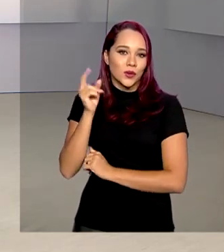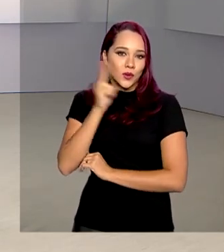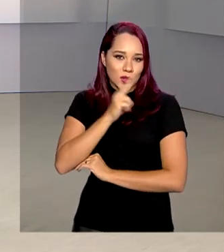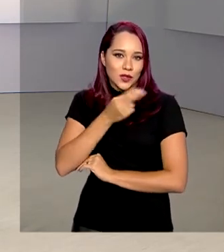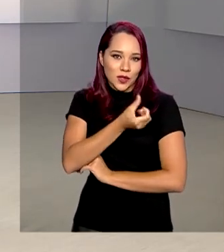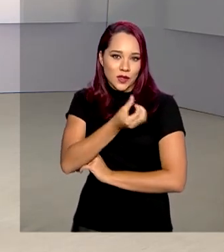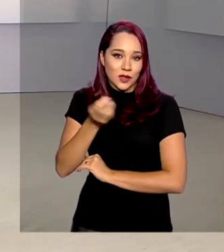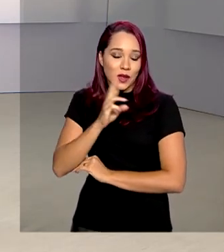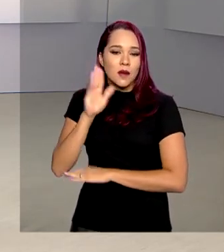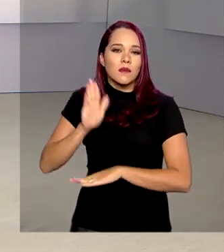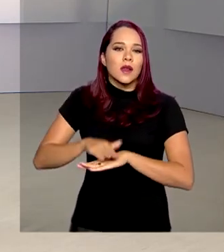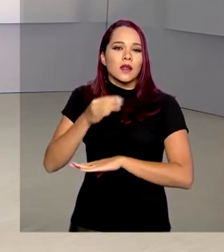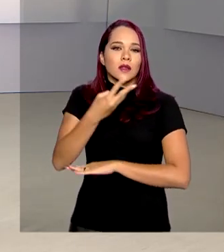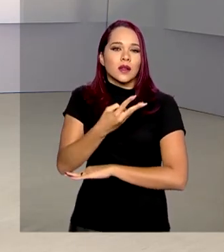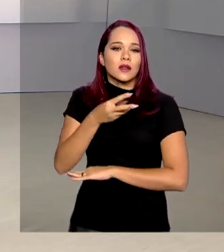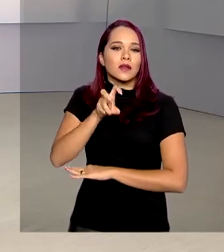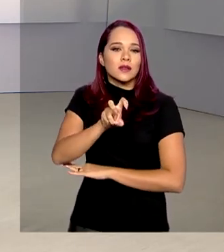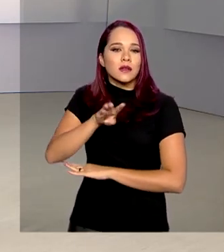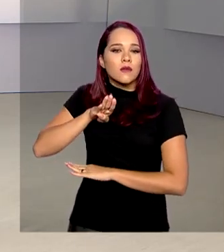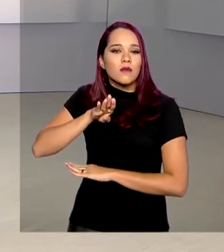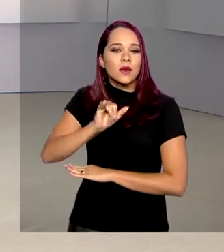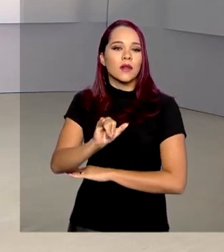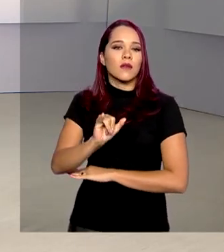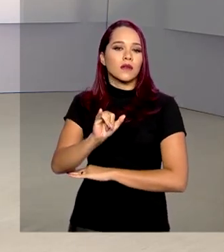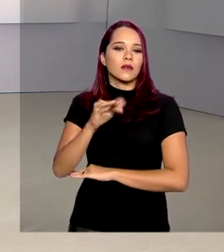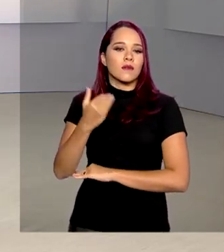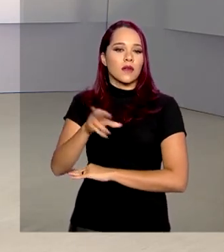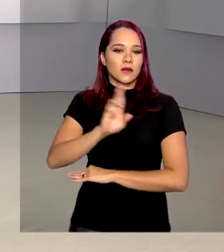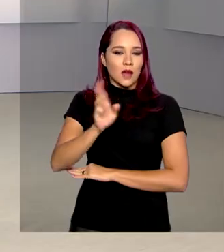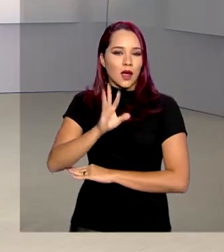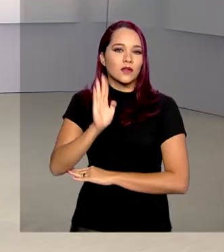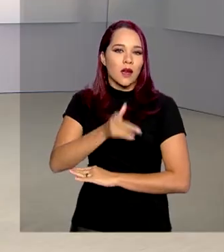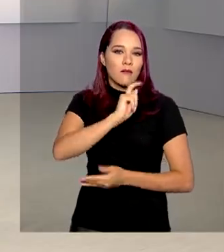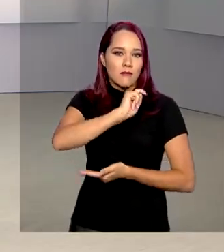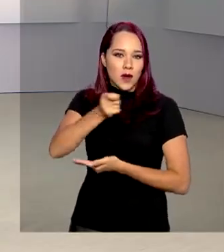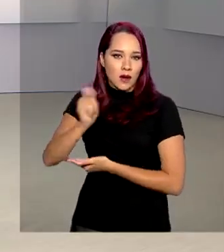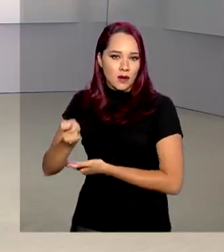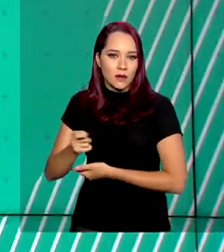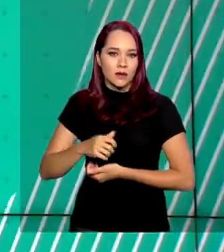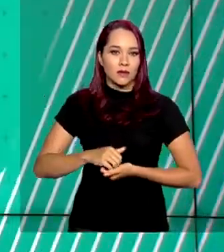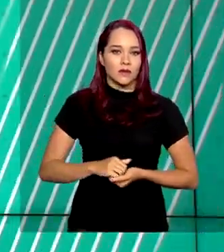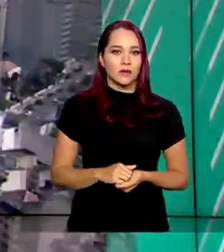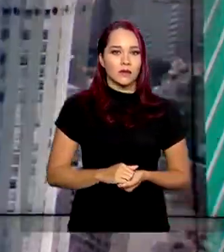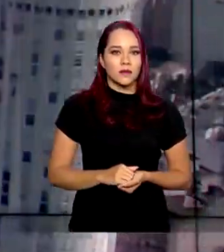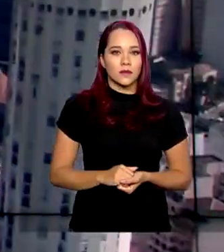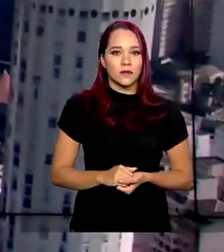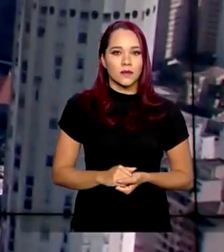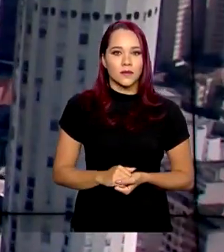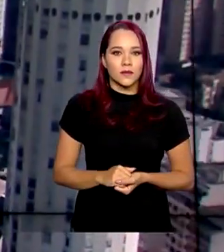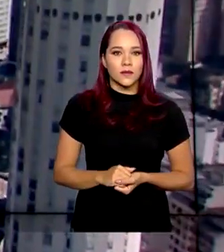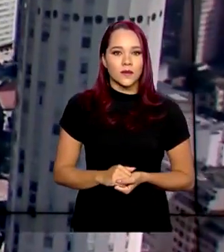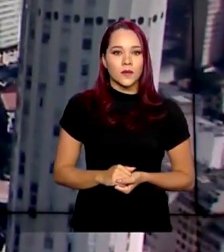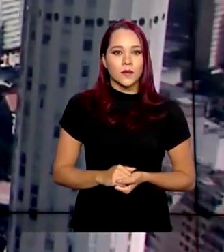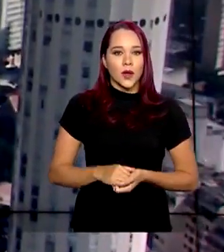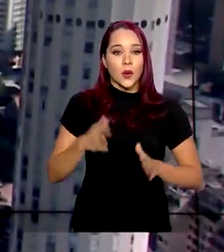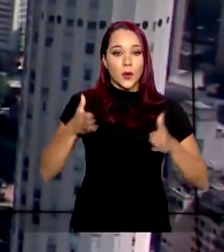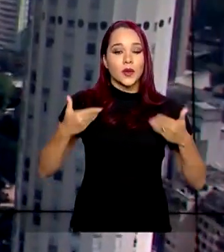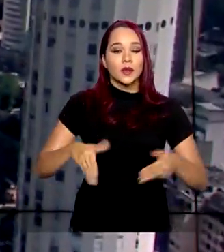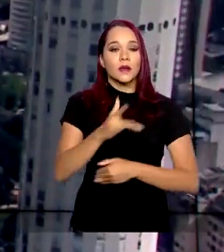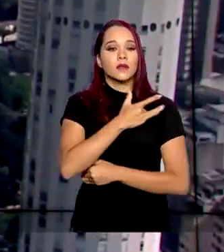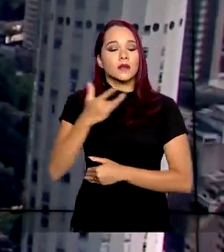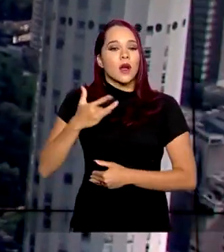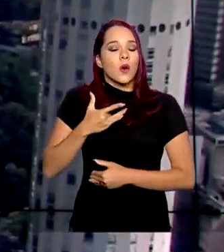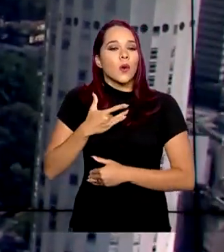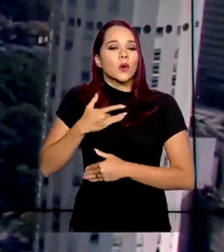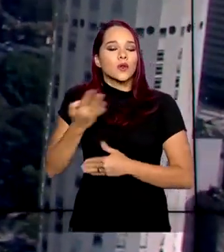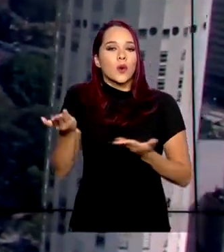todo, mais de R$ 35,5 bilhões foram creditados. O Ministério da Saúde